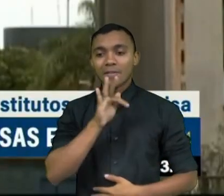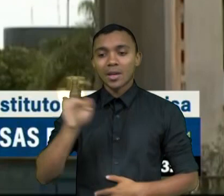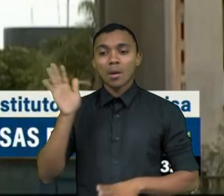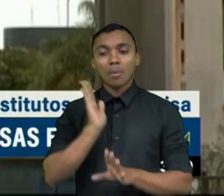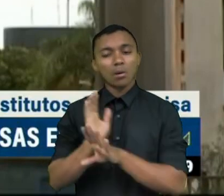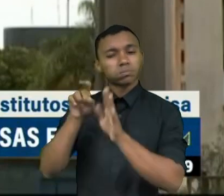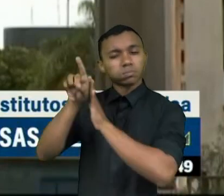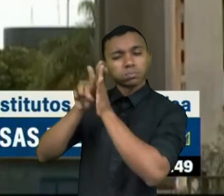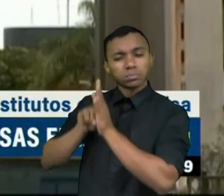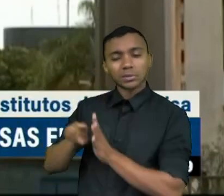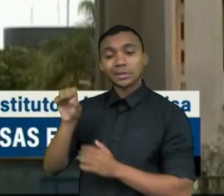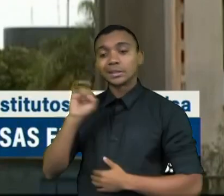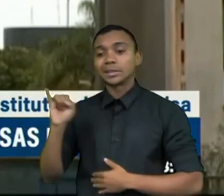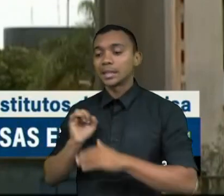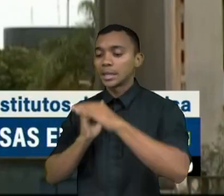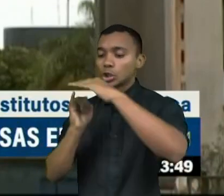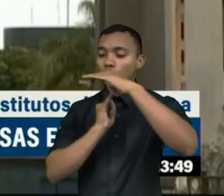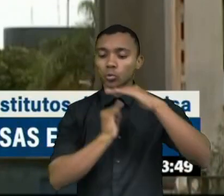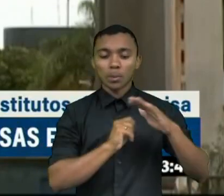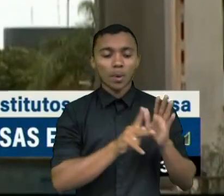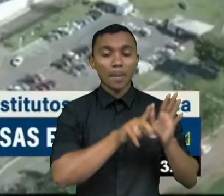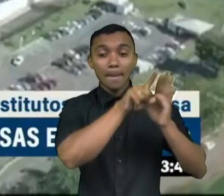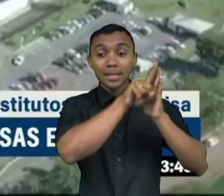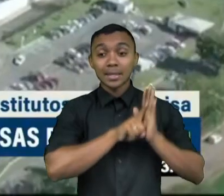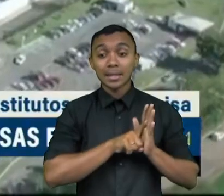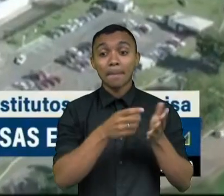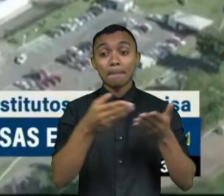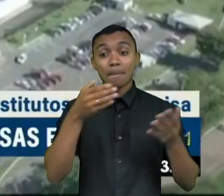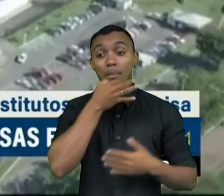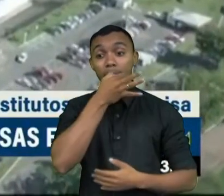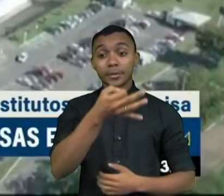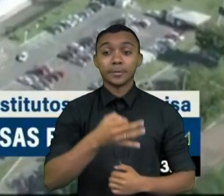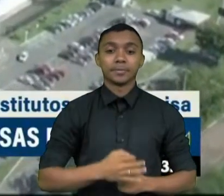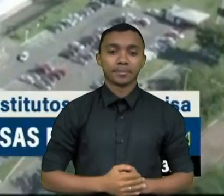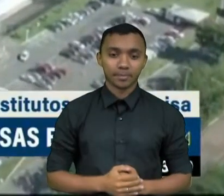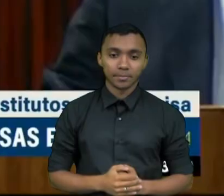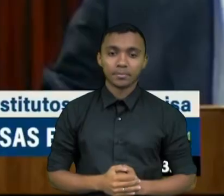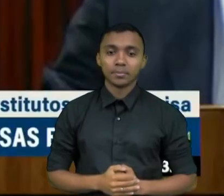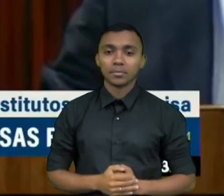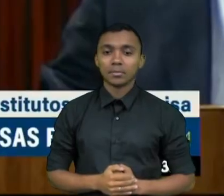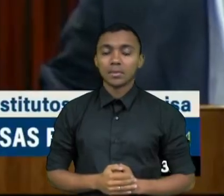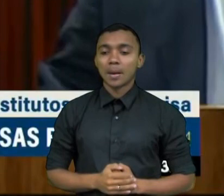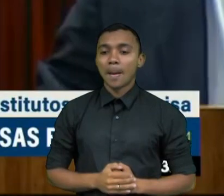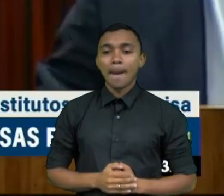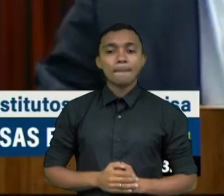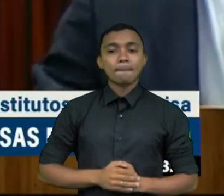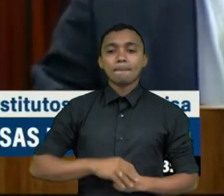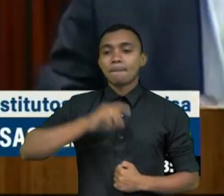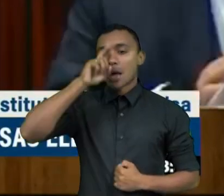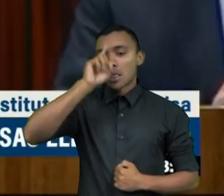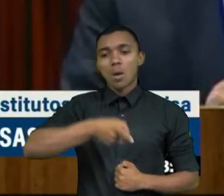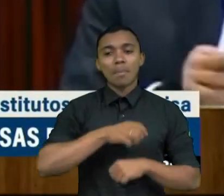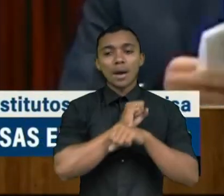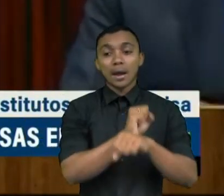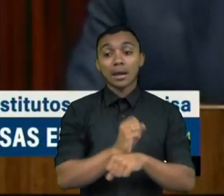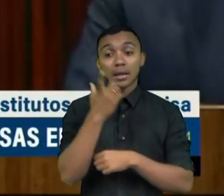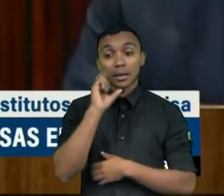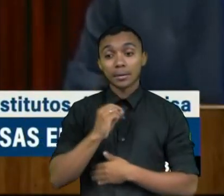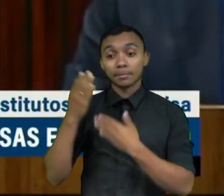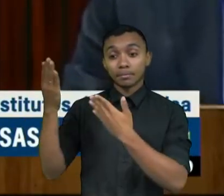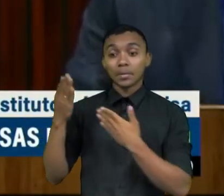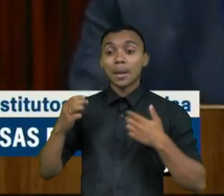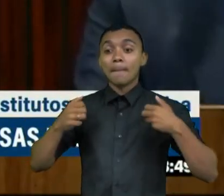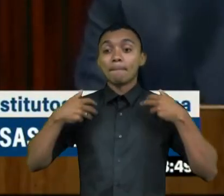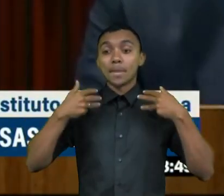investigasse os institutos de pesquisa de opinião. Mas a iniciativa foi barrada pelo ministro Alexandre de Moraes, que